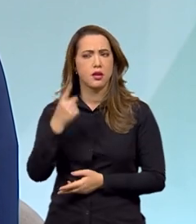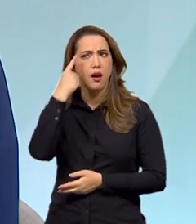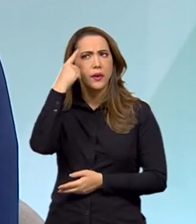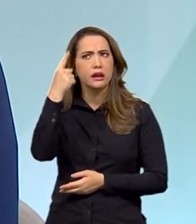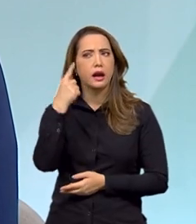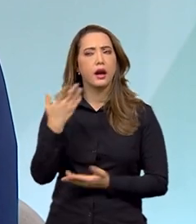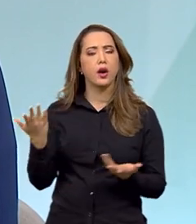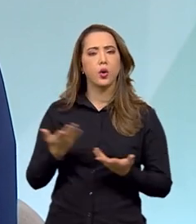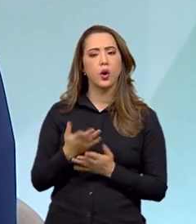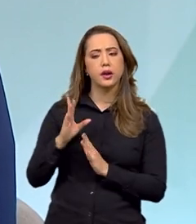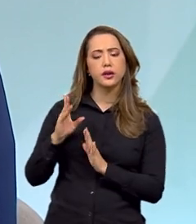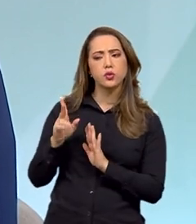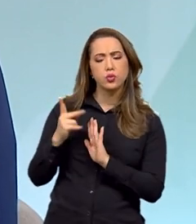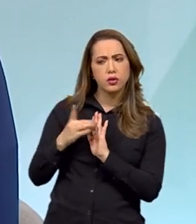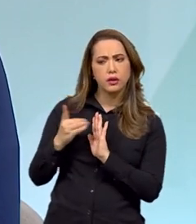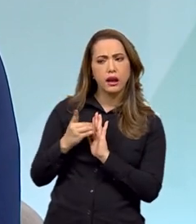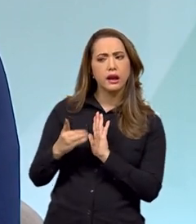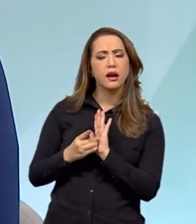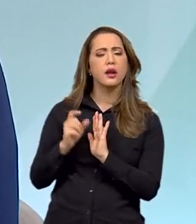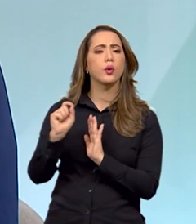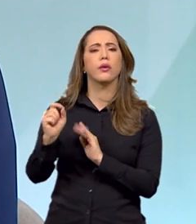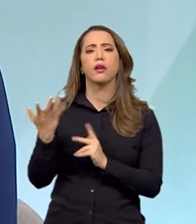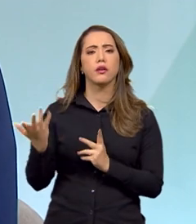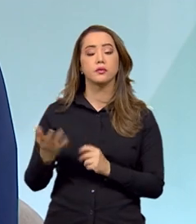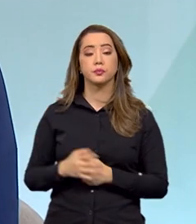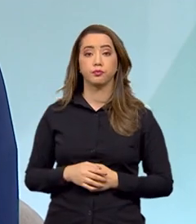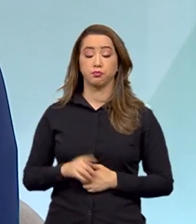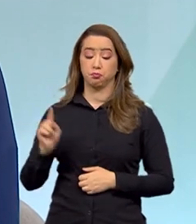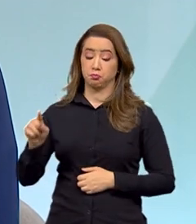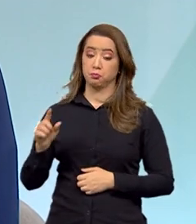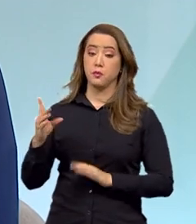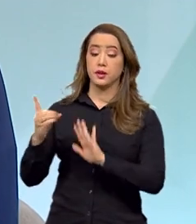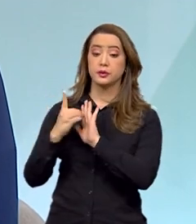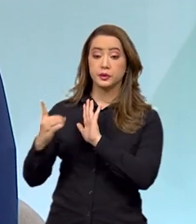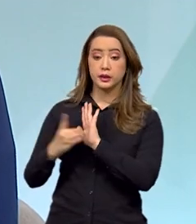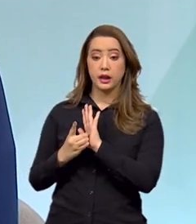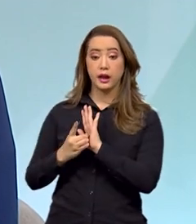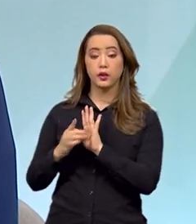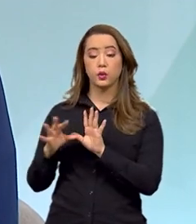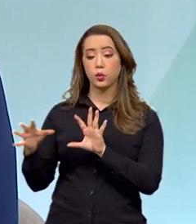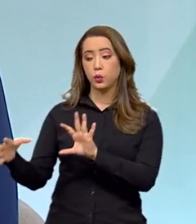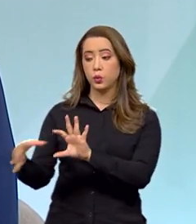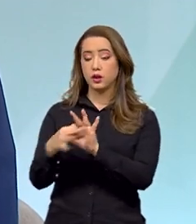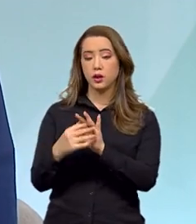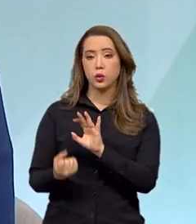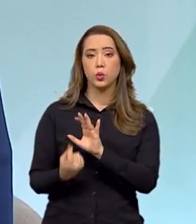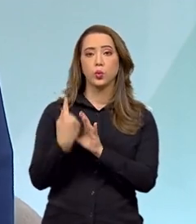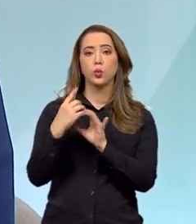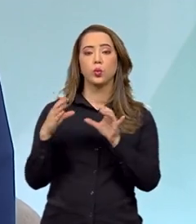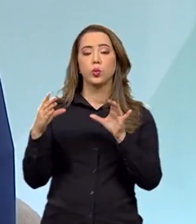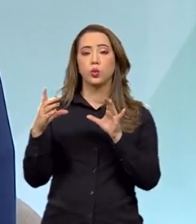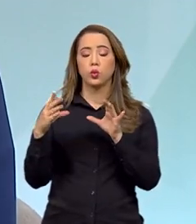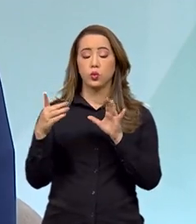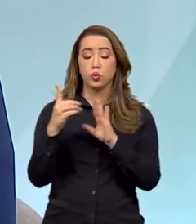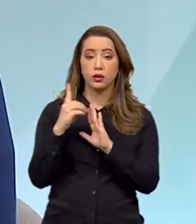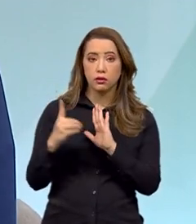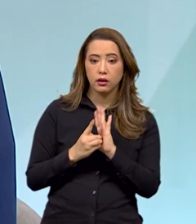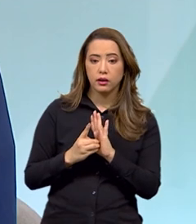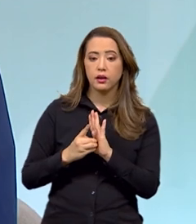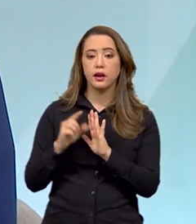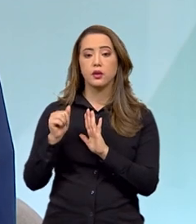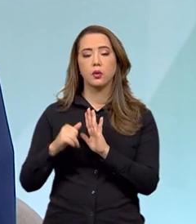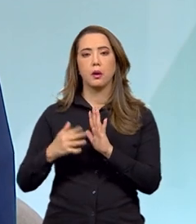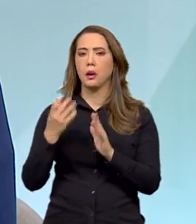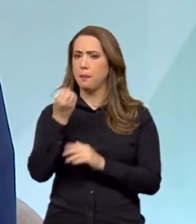de proteção integral? É um decreto que está abarcando no mesmo guarda-chuva, isso é muito bom para dar mais eficácia, mais eficiência